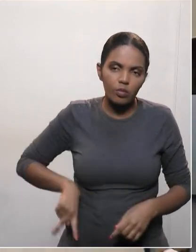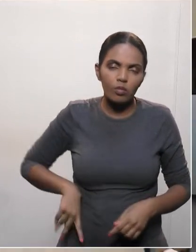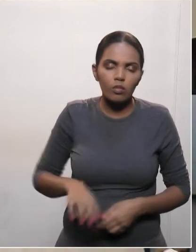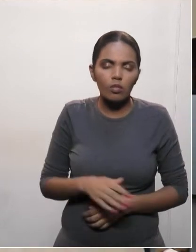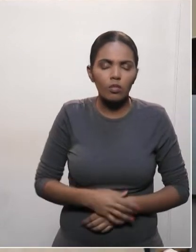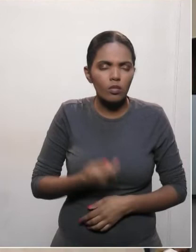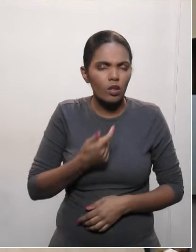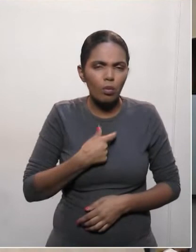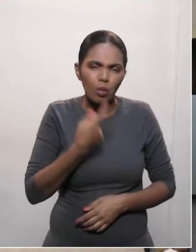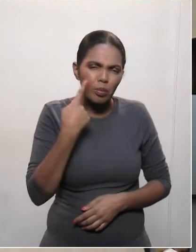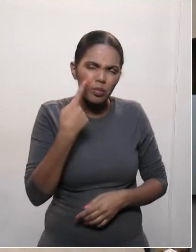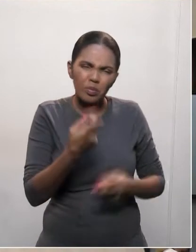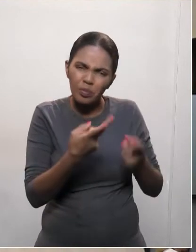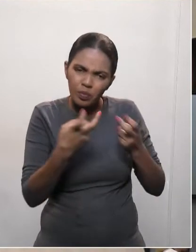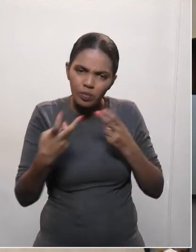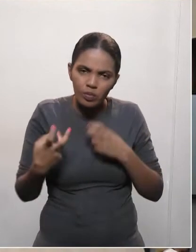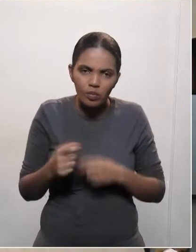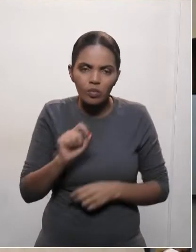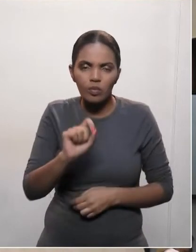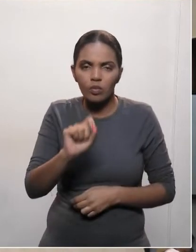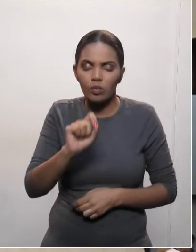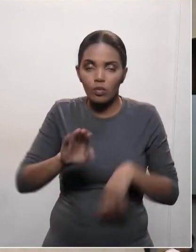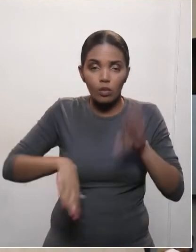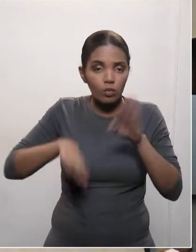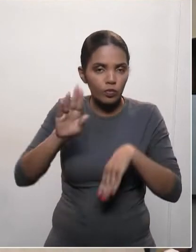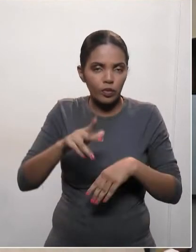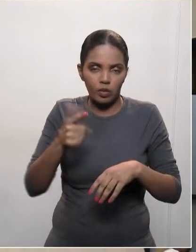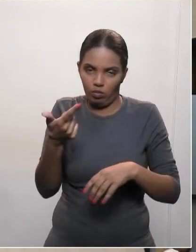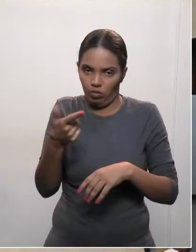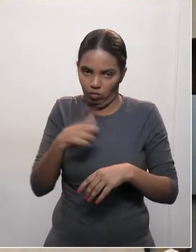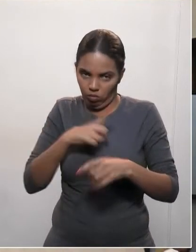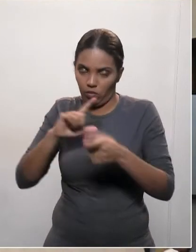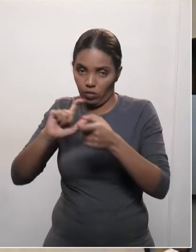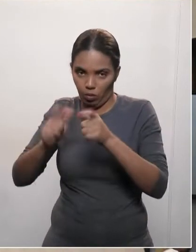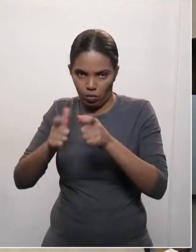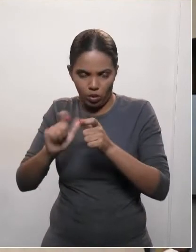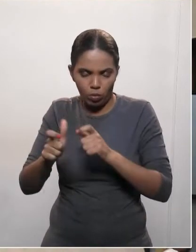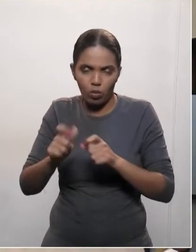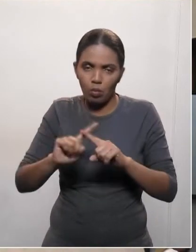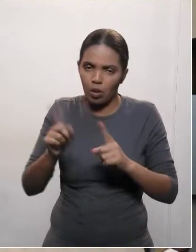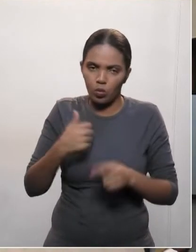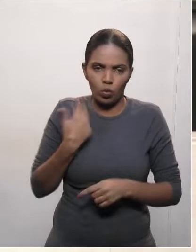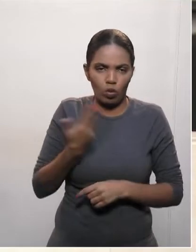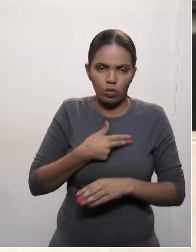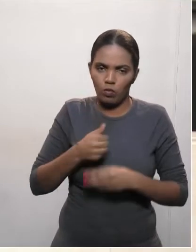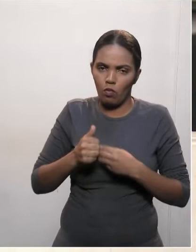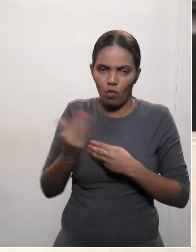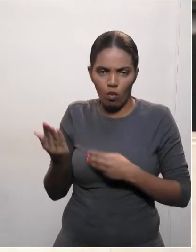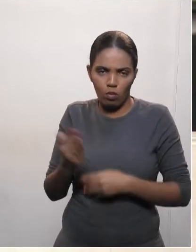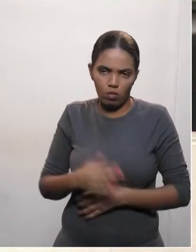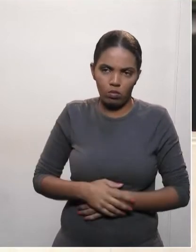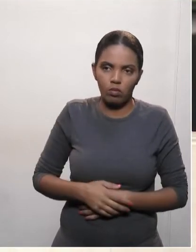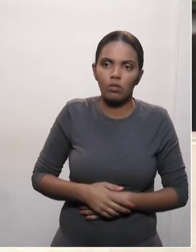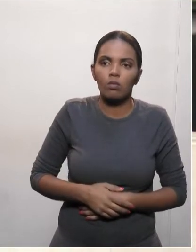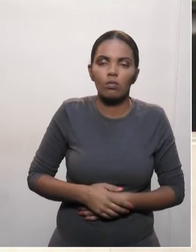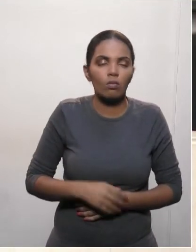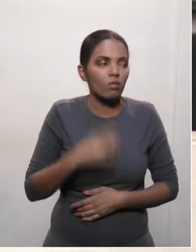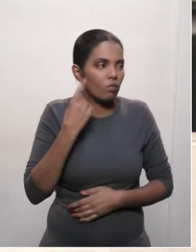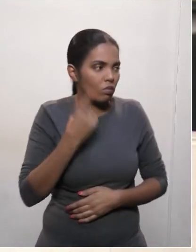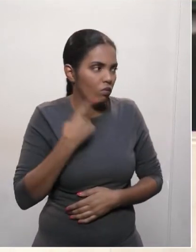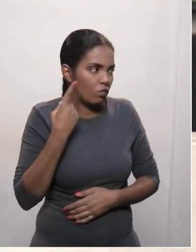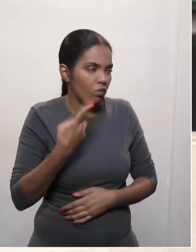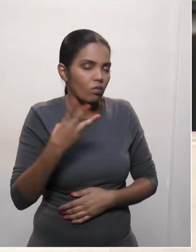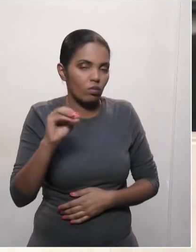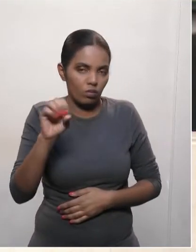Eu vejo que, às vezes, nós não participamos de reuniões... Deputado, deputado, vossa excelência tem